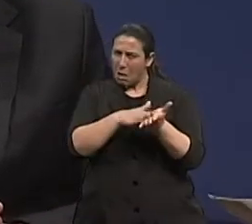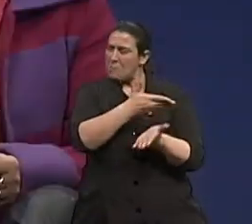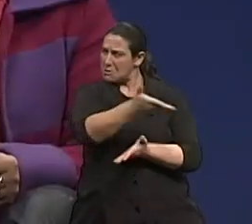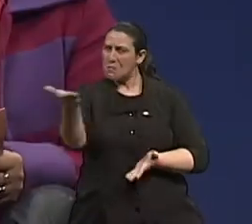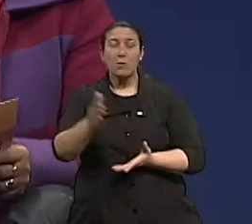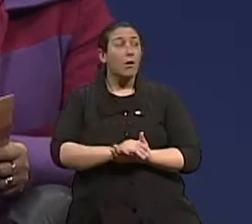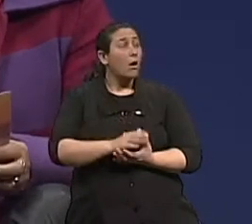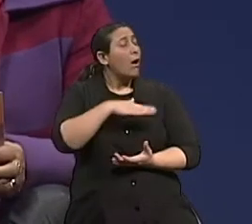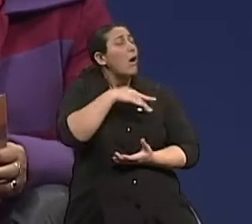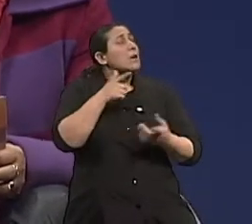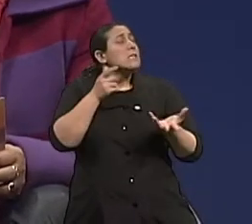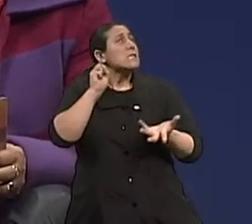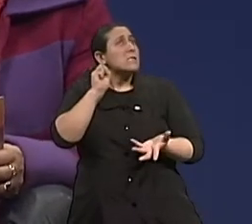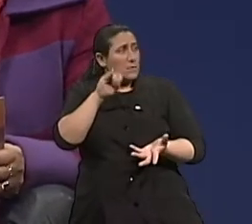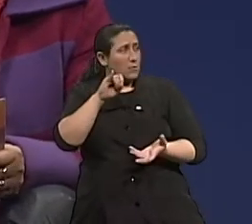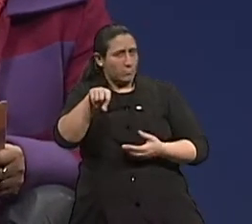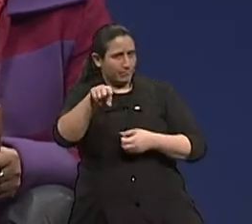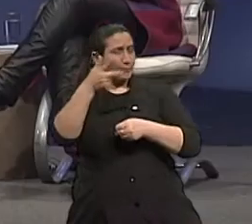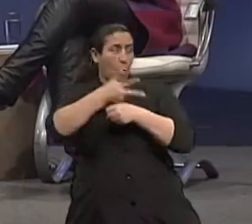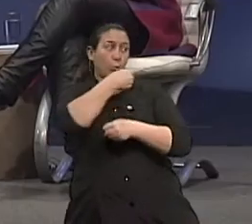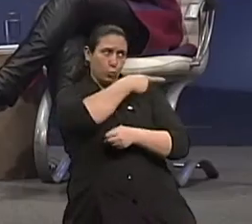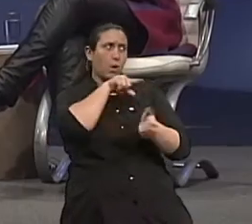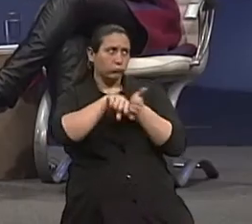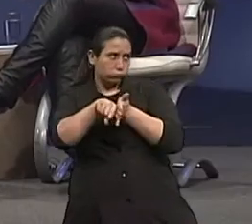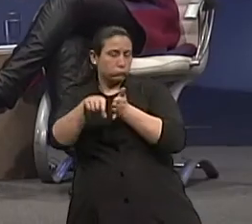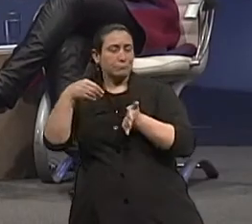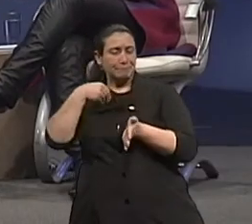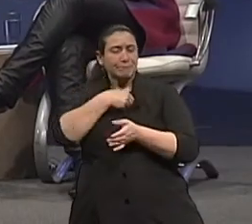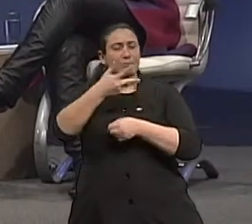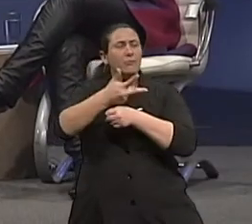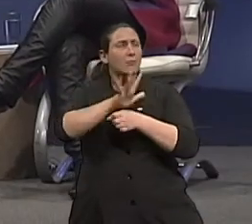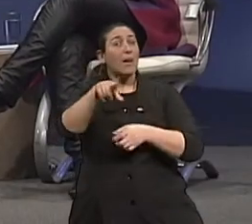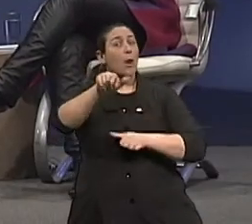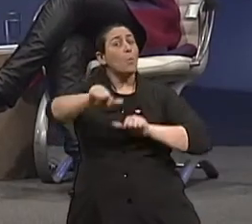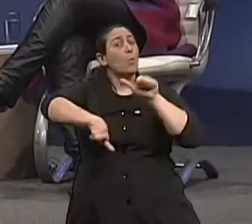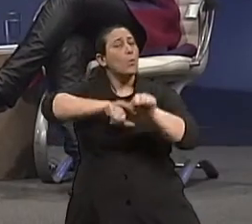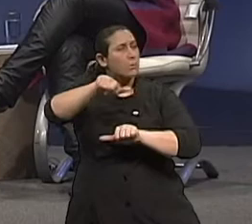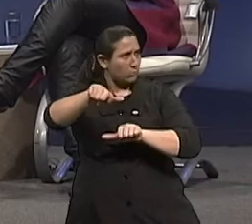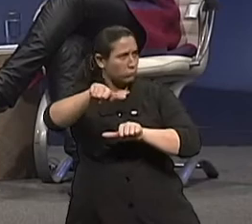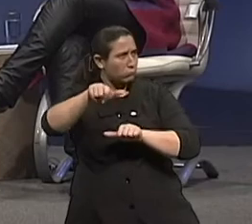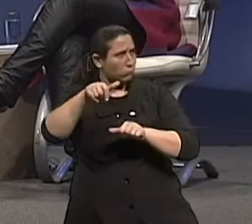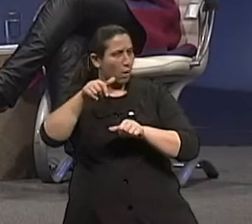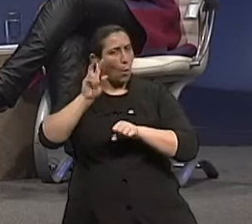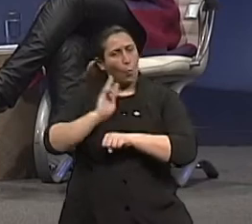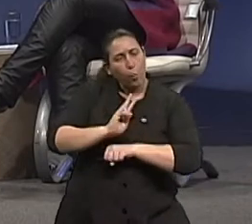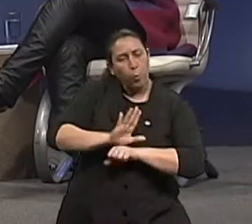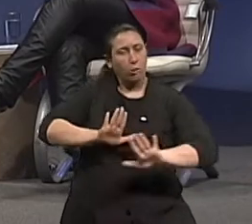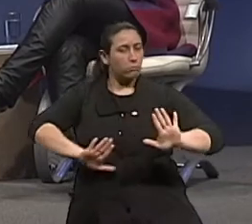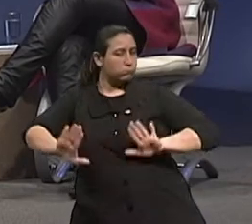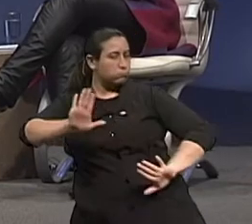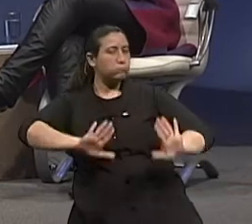Porque... esse idoso, se ele se cuidou, o senhor como geriatra, ele está mudando os hábitos de vida, vai, isso é um